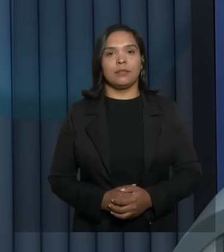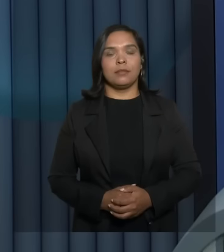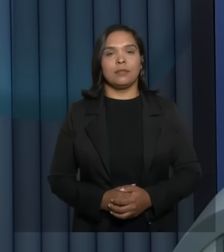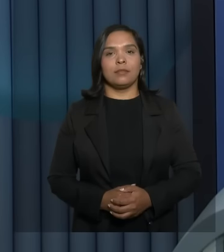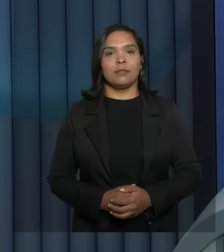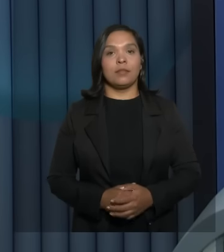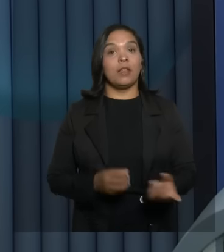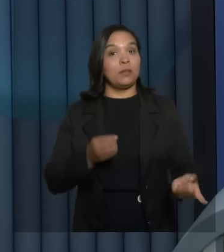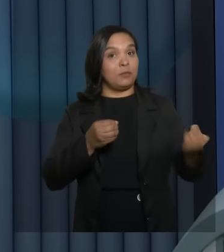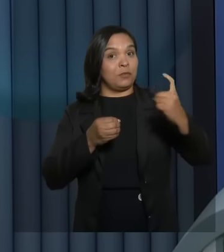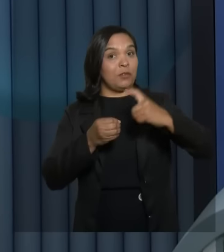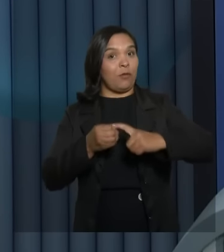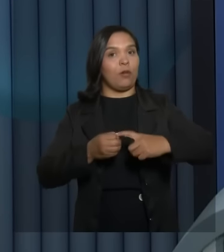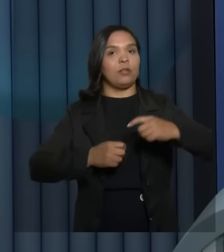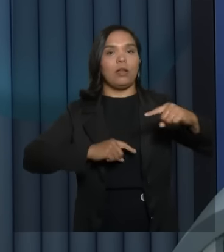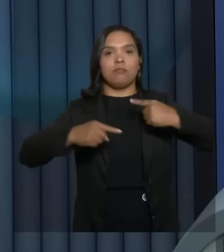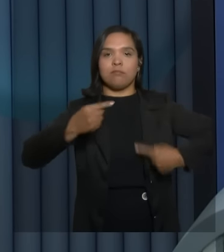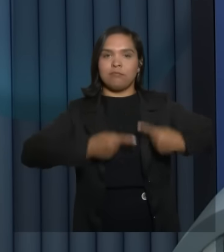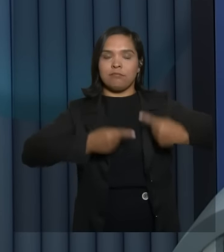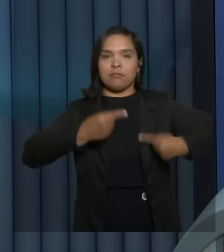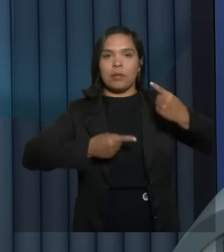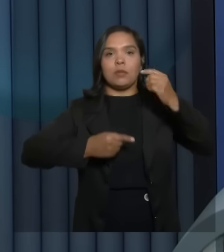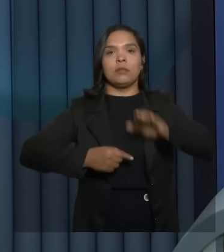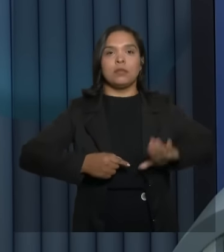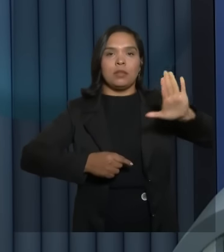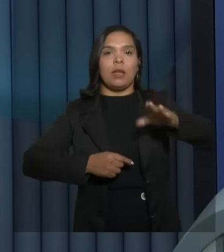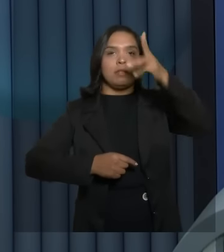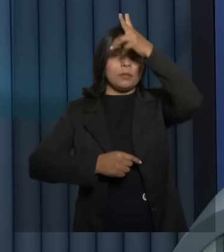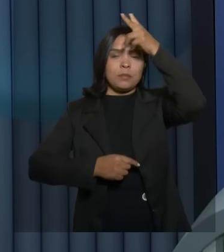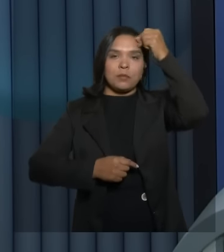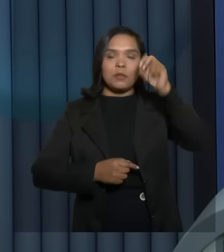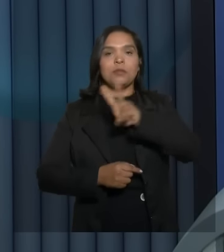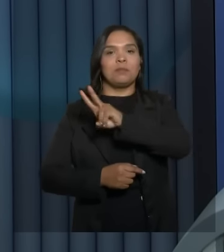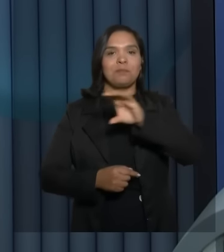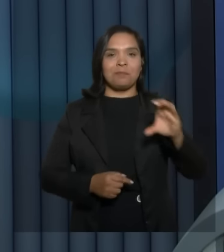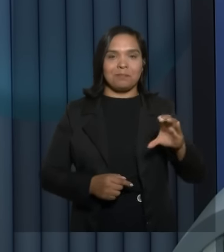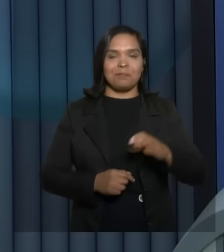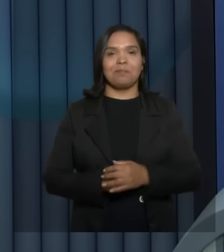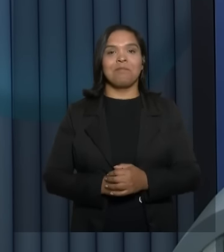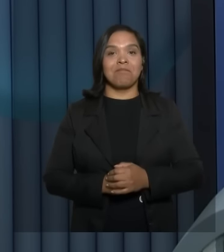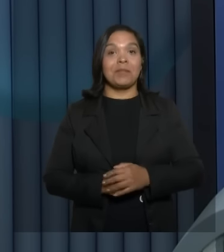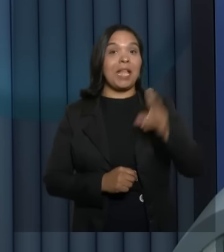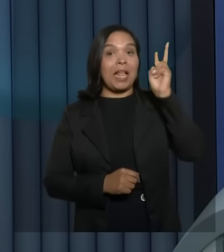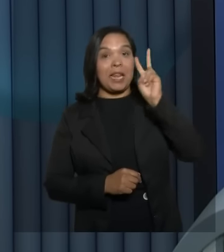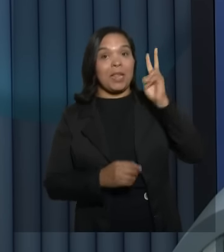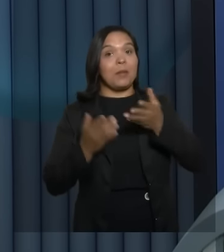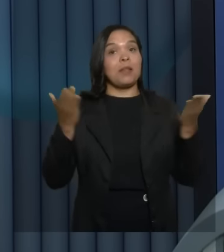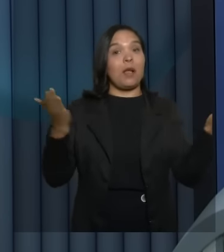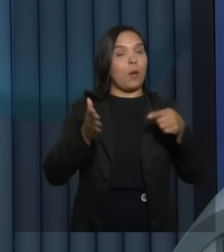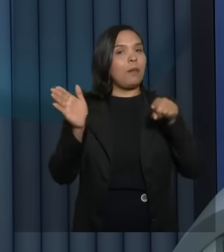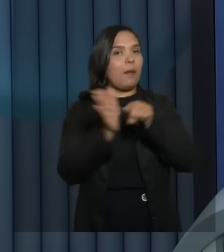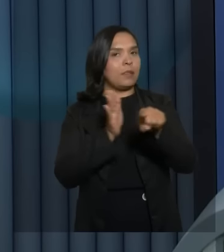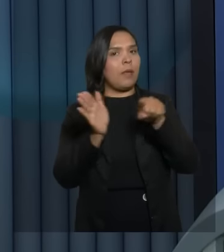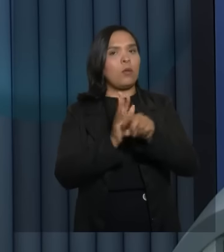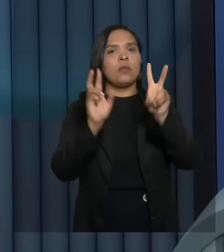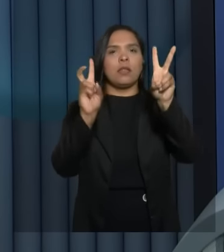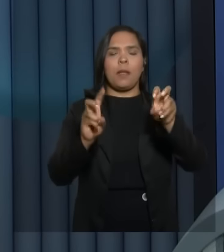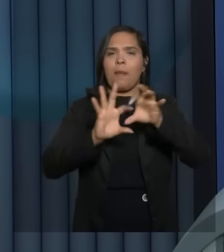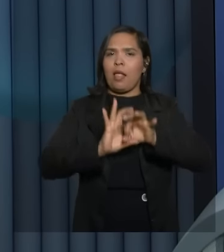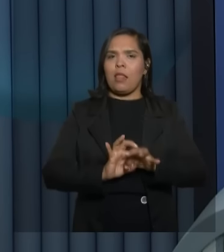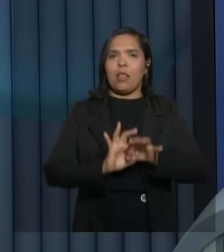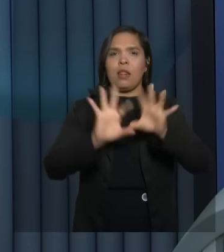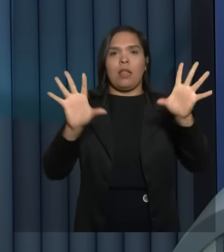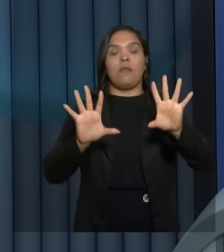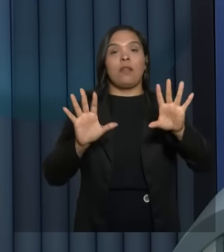Estamos de volta com o debate entre os candidatos à Prefeitura de Vitória da Conquista. A gente lembra que agora as perguntas são de tema livre e